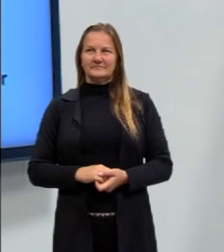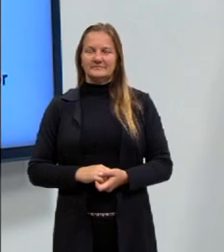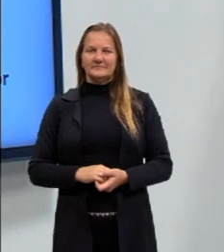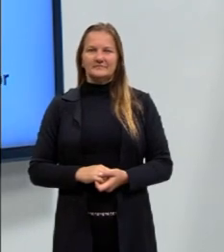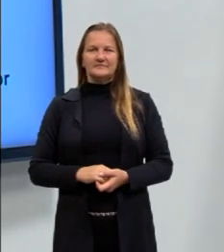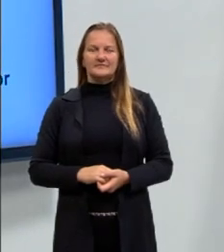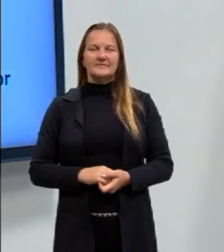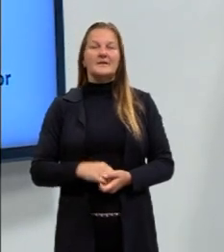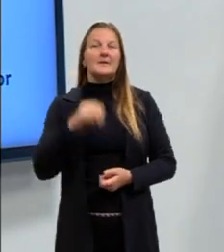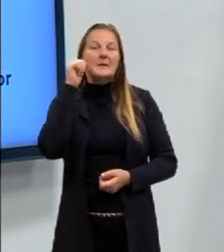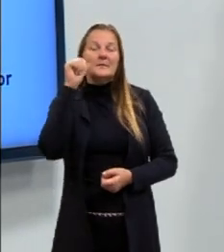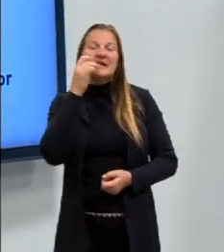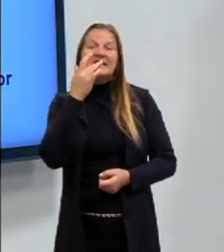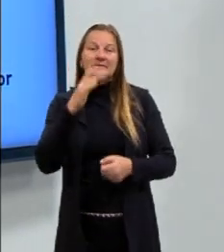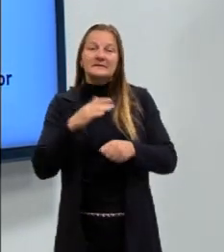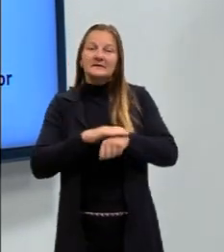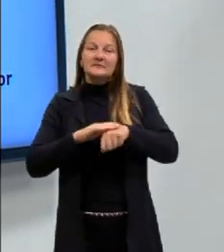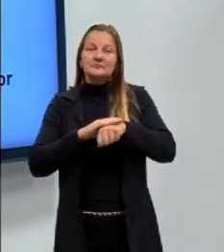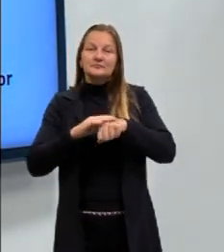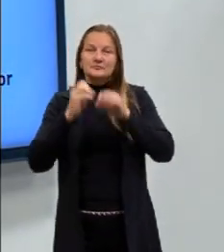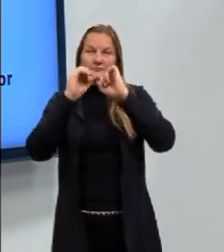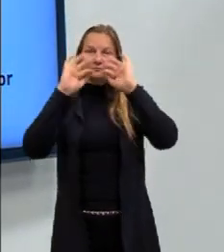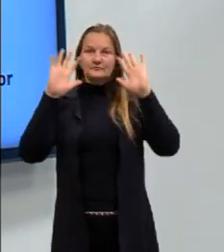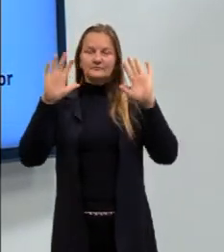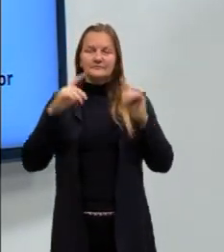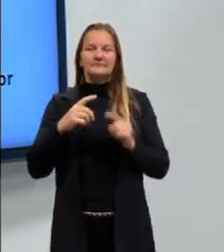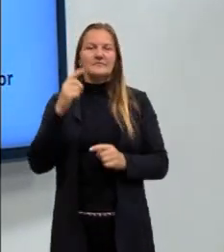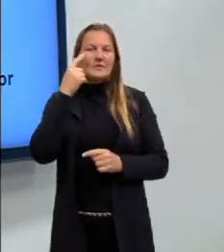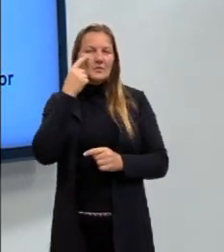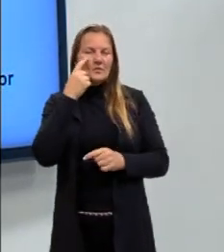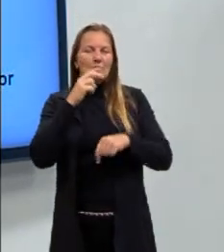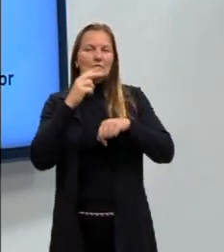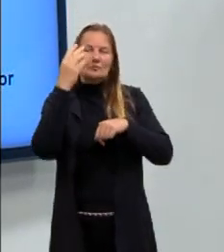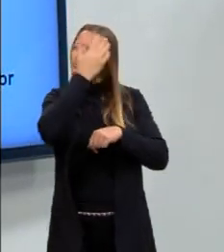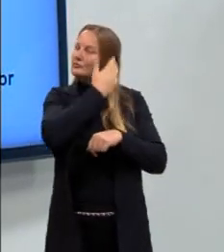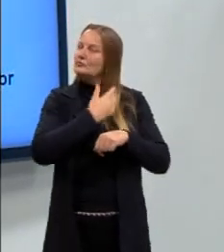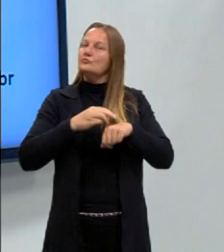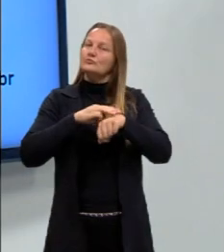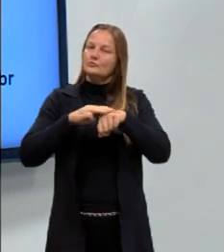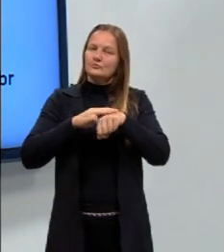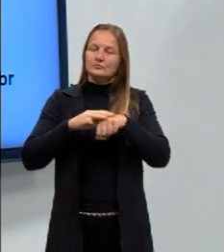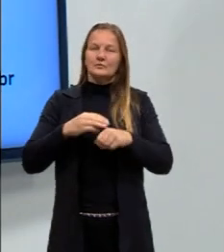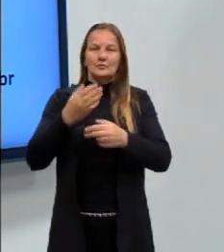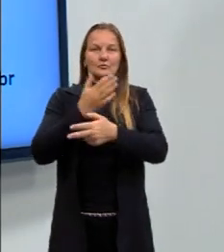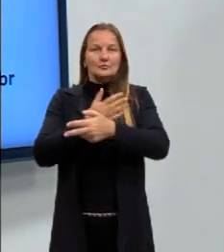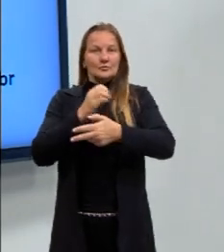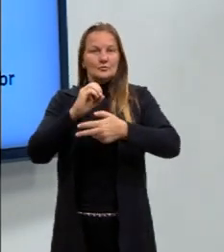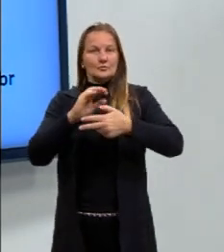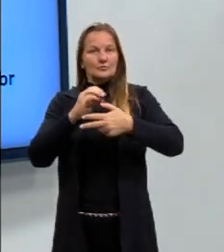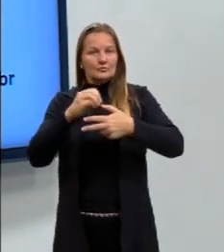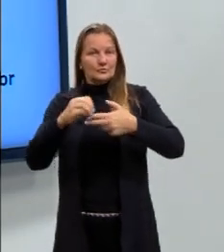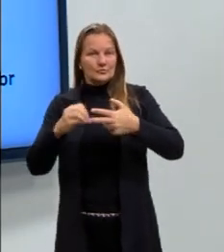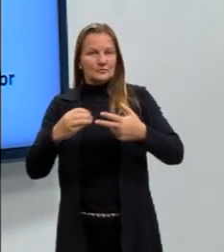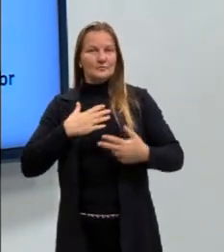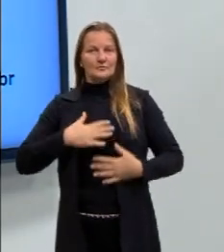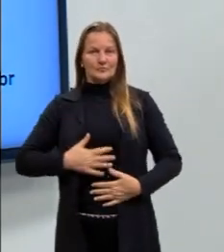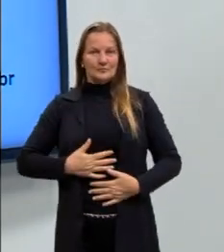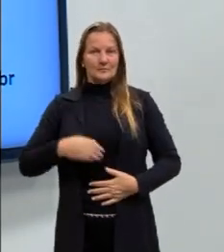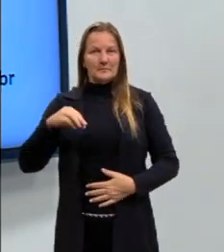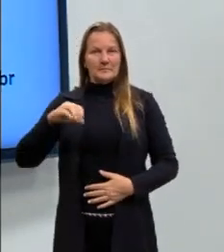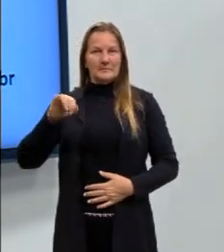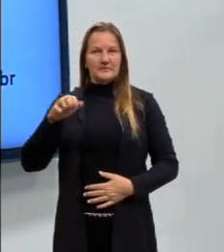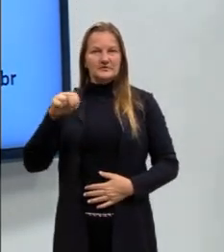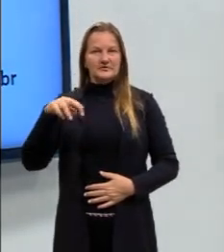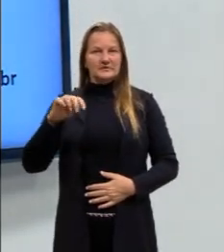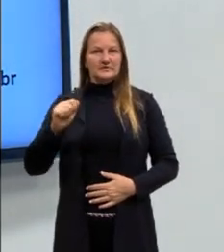uma mulher branca, de pele clara, cabelos e olhos castanhos. Estou vestindo a camiseta do Pré-ENEM na cor magenta e uso óculos.